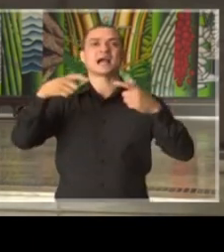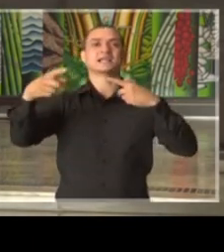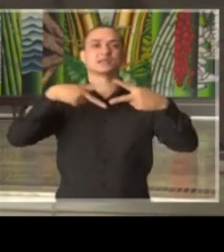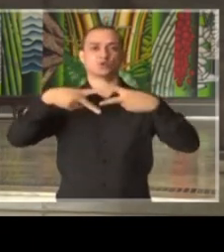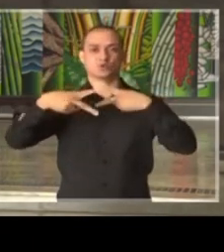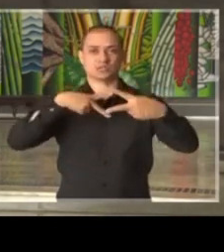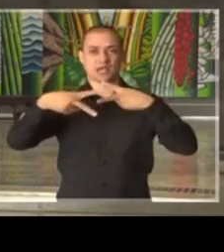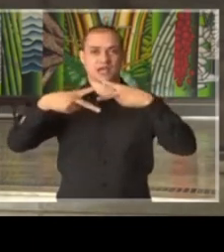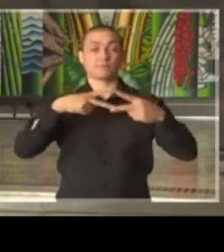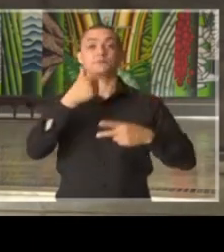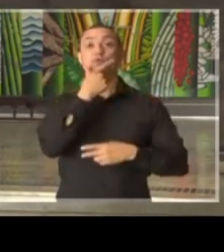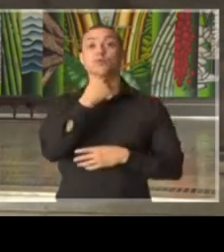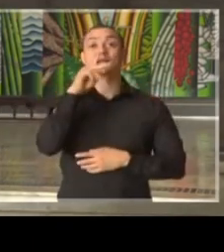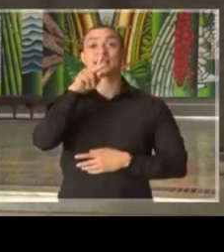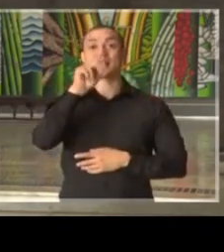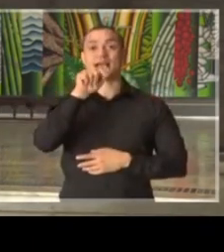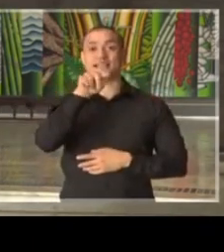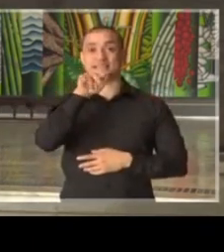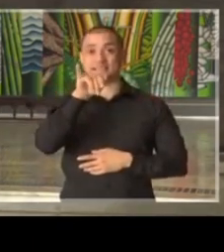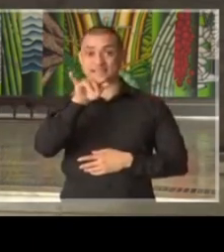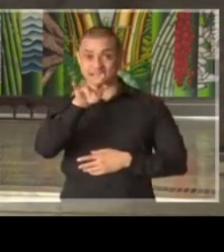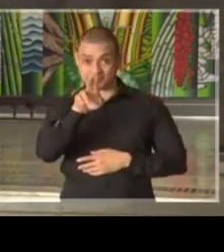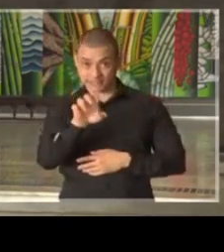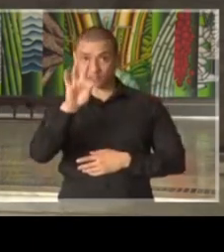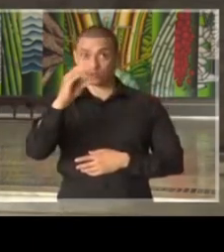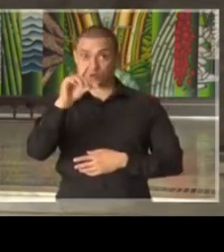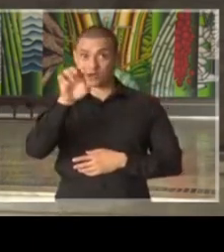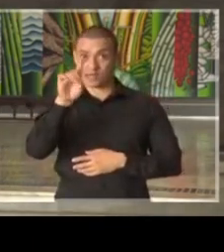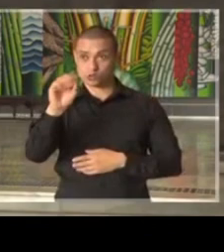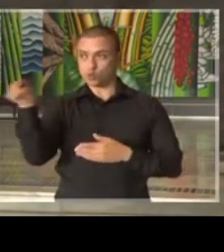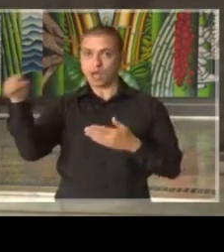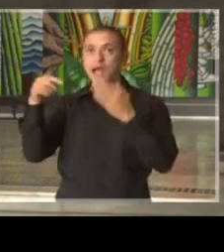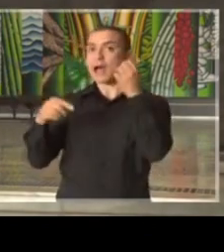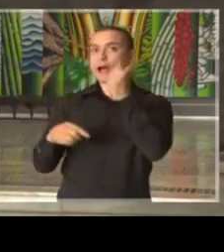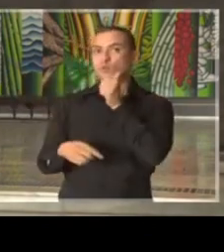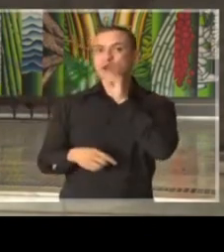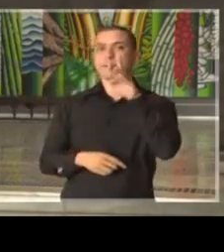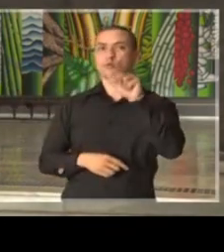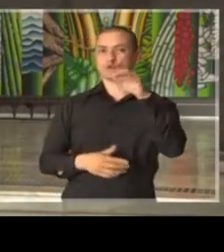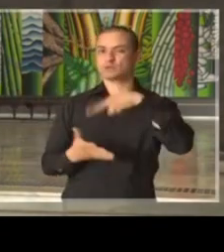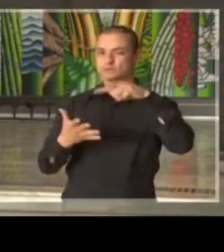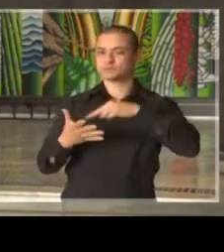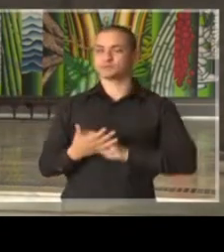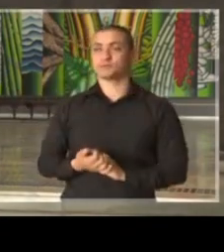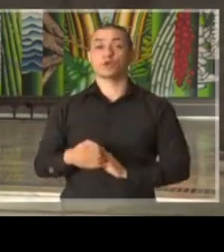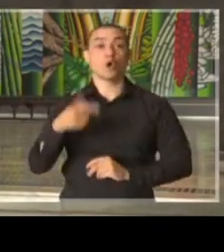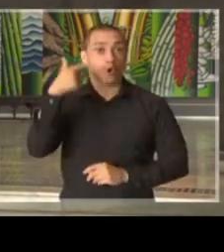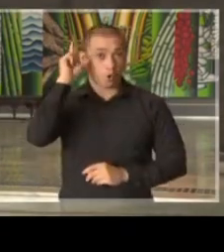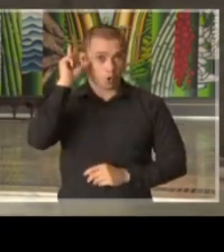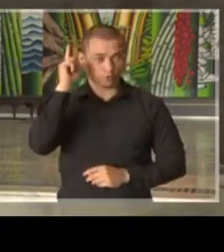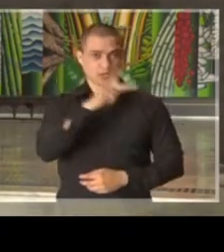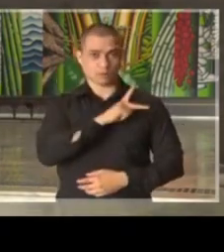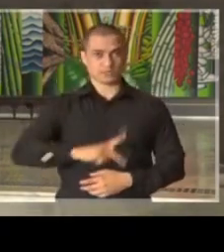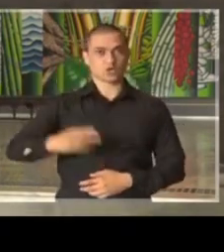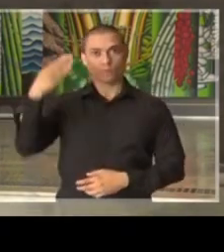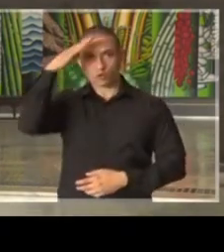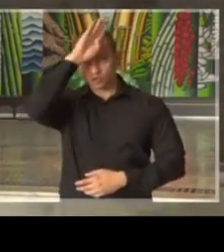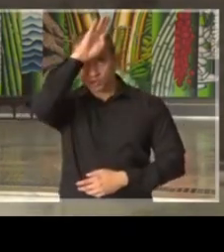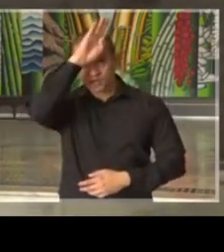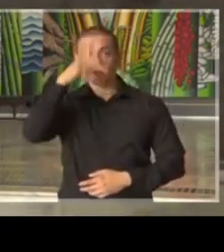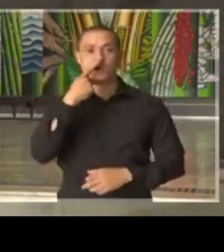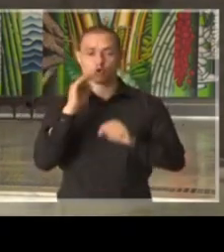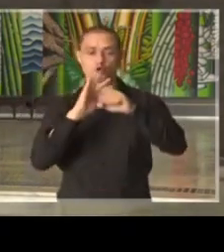jornalista Kaique Toledo. Quem lê a pergunta do Kaique Toledo é a jornalista Bruna Fazendo. Bruna. Ontem, o presidente Bolsonaro chamou o